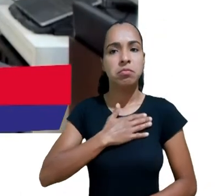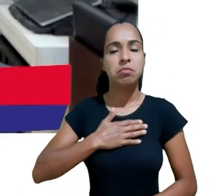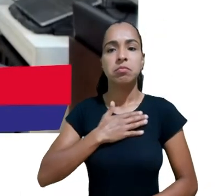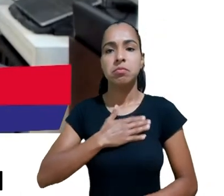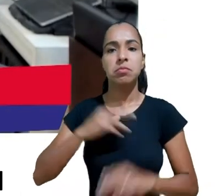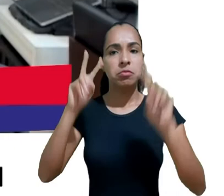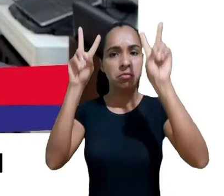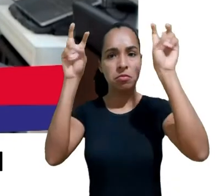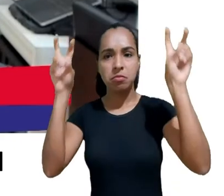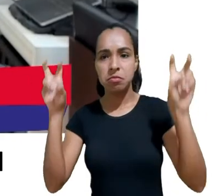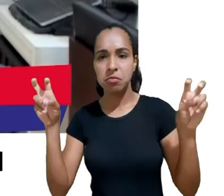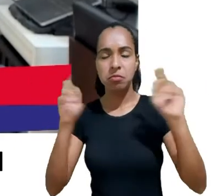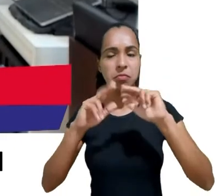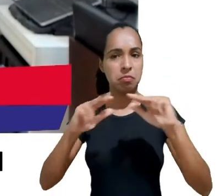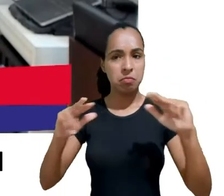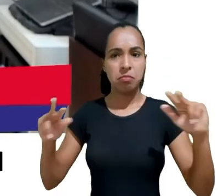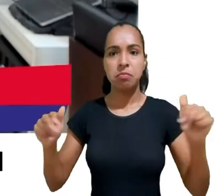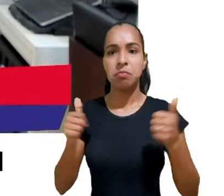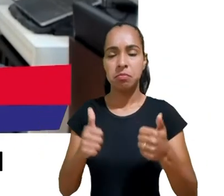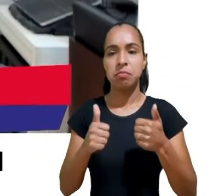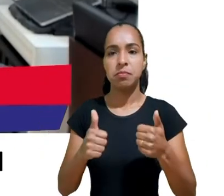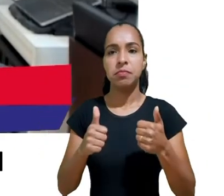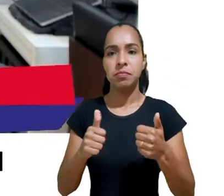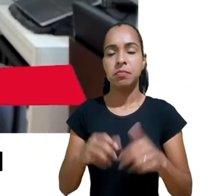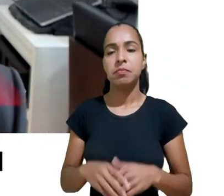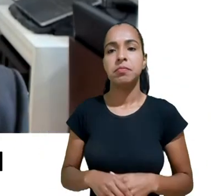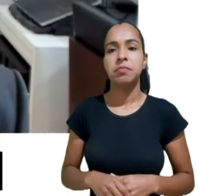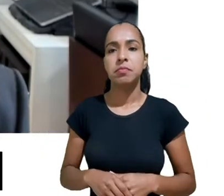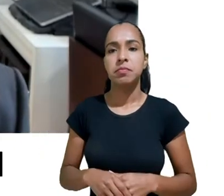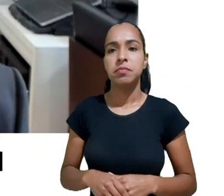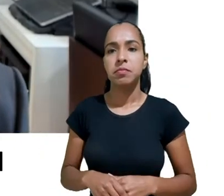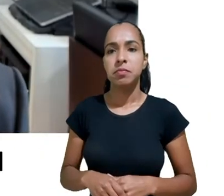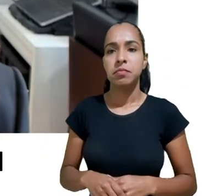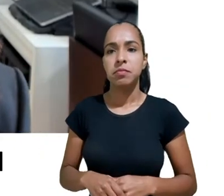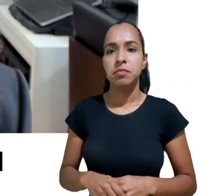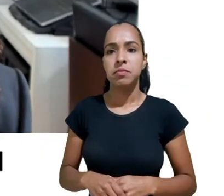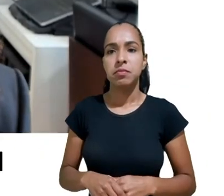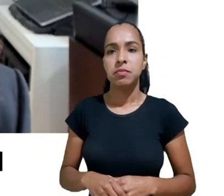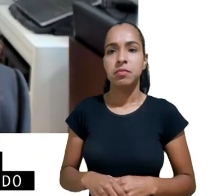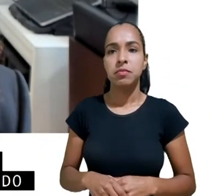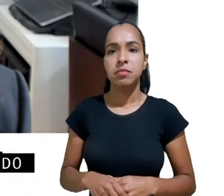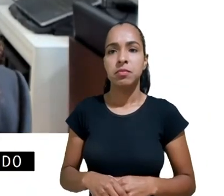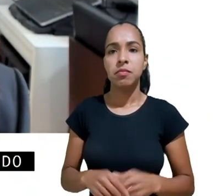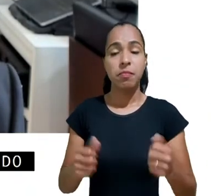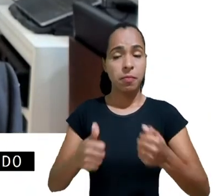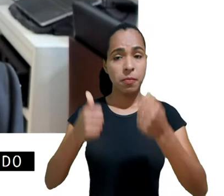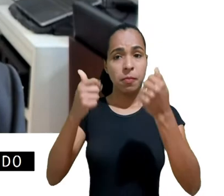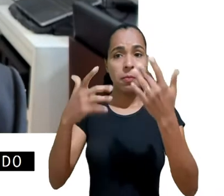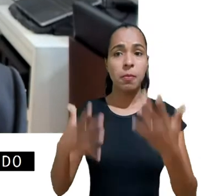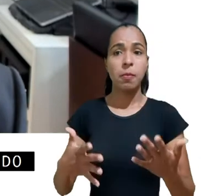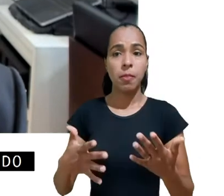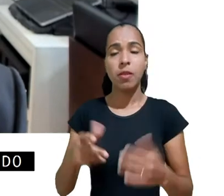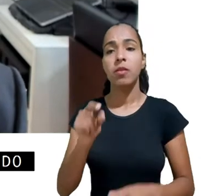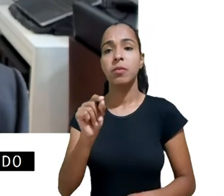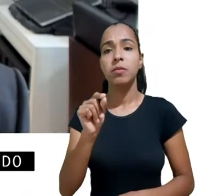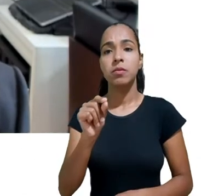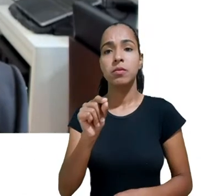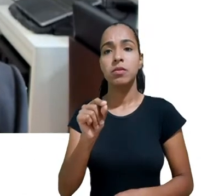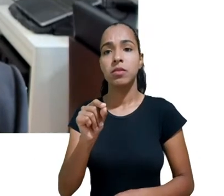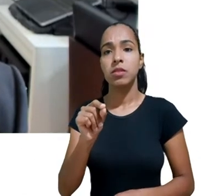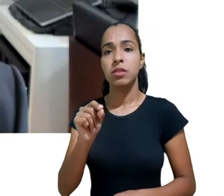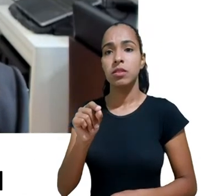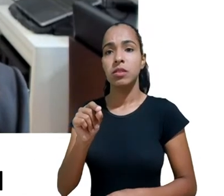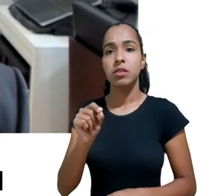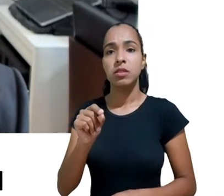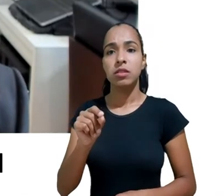o que eu deixaria destacado na minha fala é que a gente precisa passar de uma postura passiva de aceitar